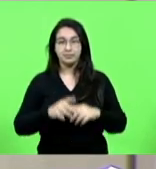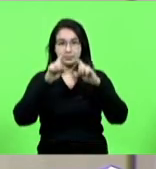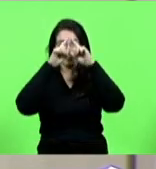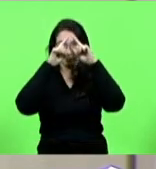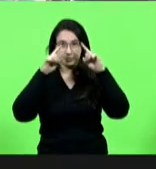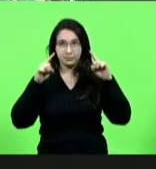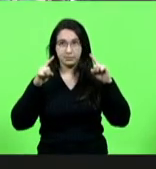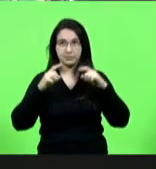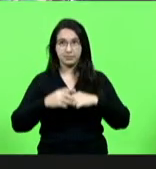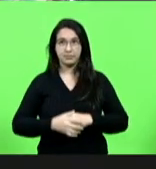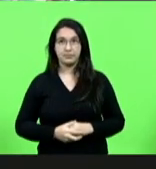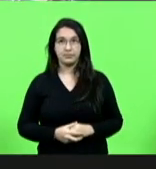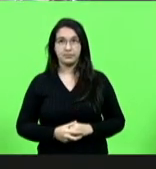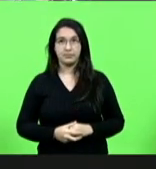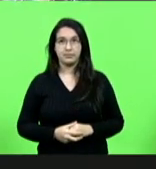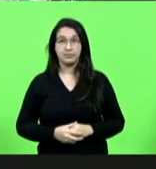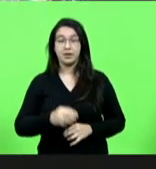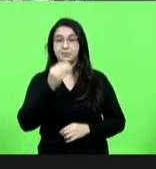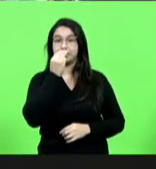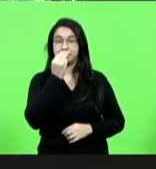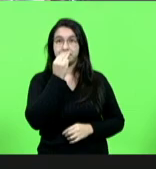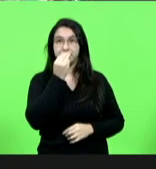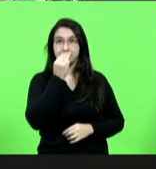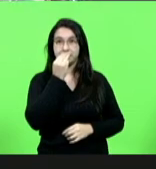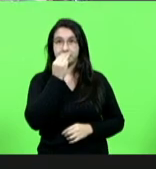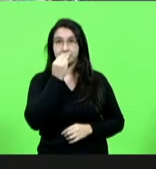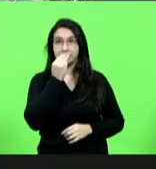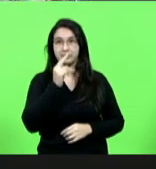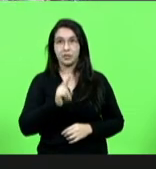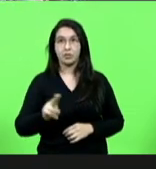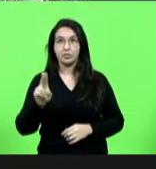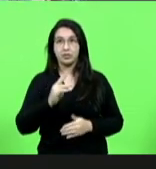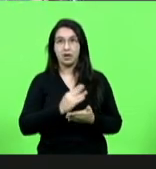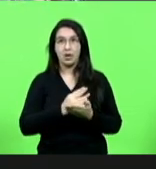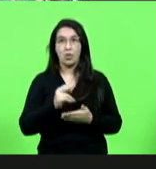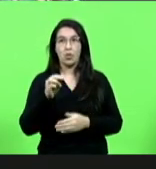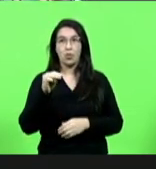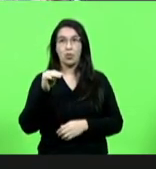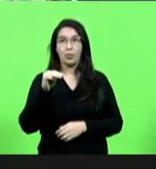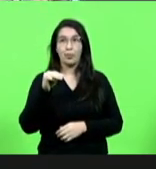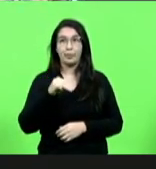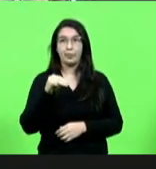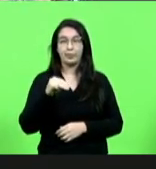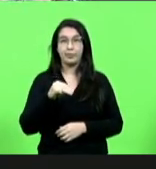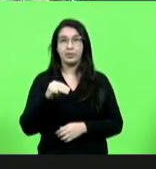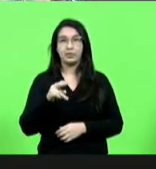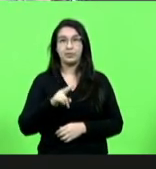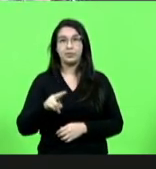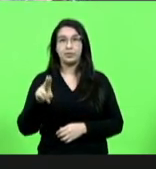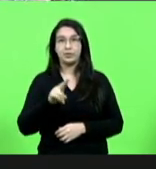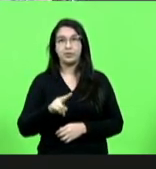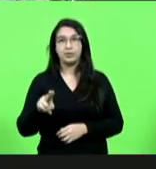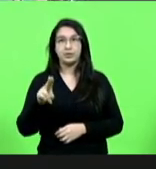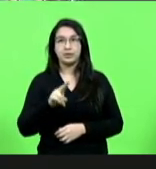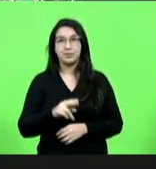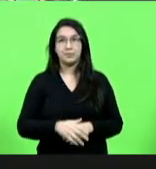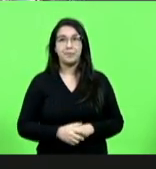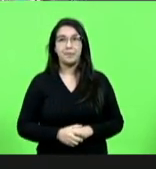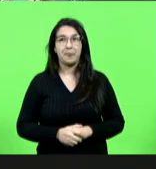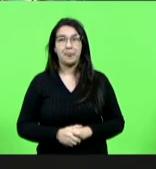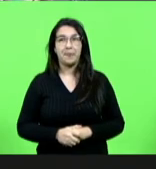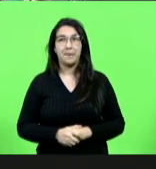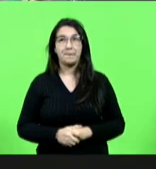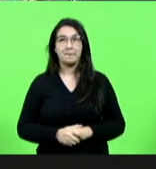vou usar vou usar talvez alguns minutos se alguém quiser dividir também o horário eu tomo pois não deputado